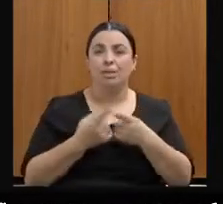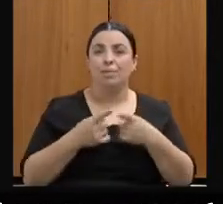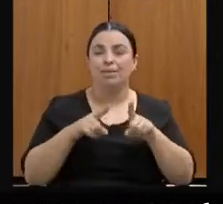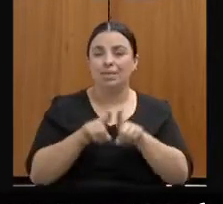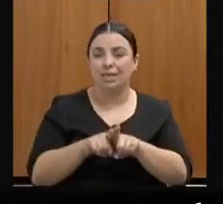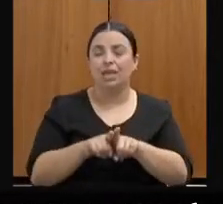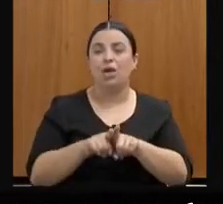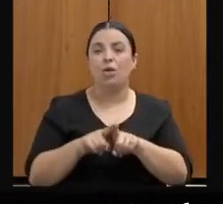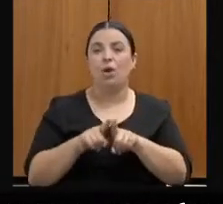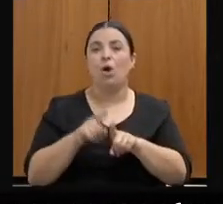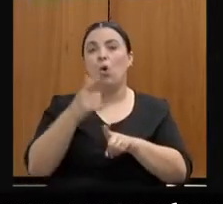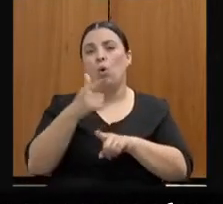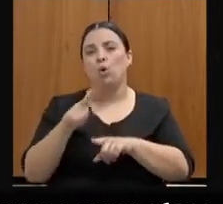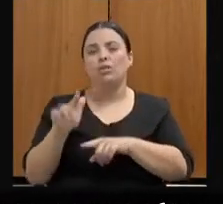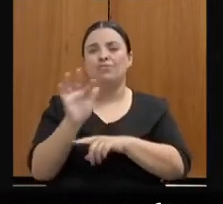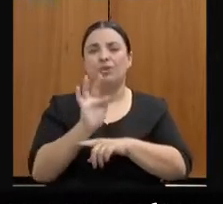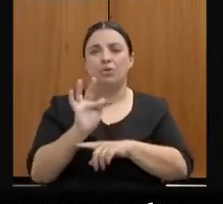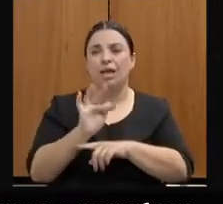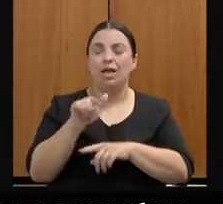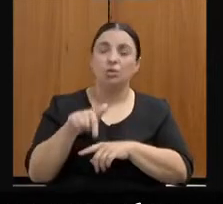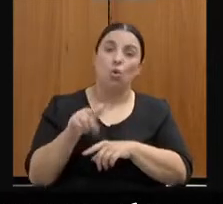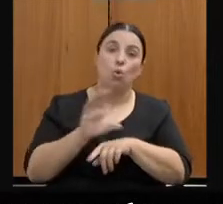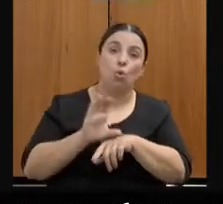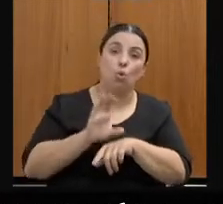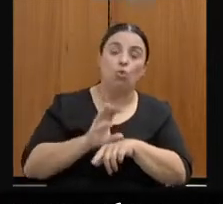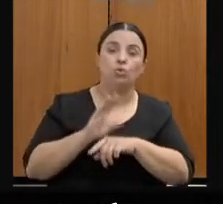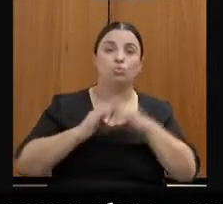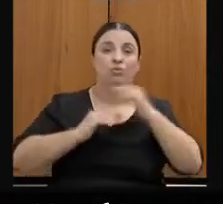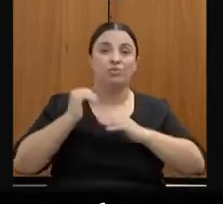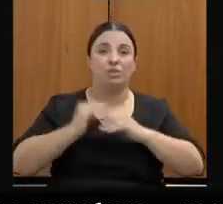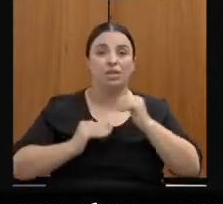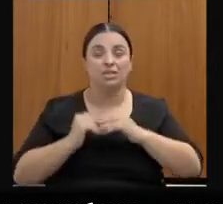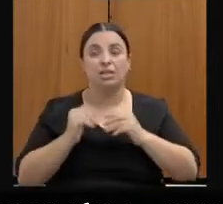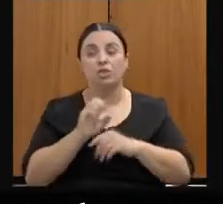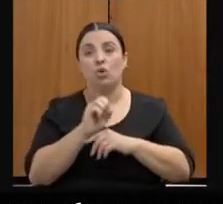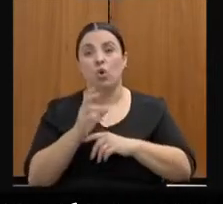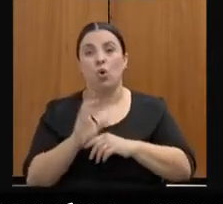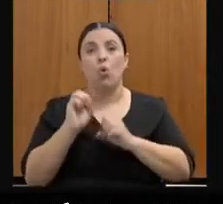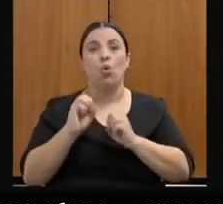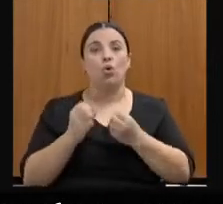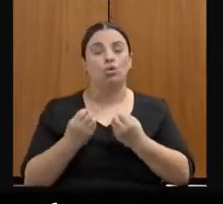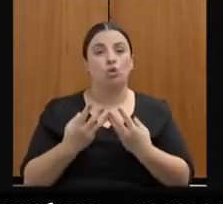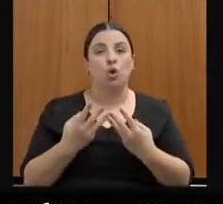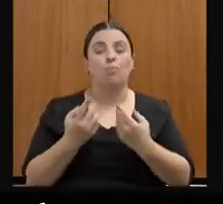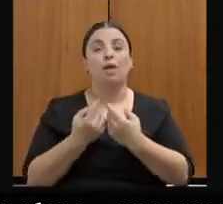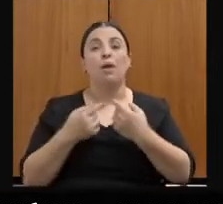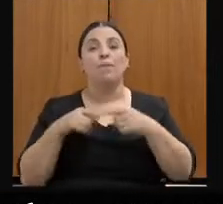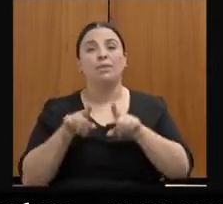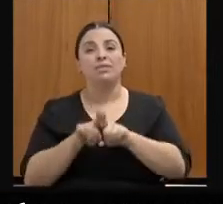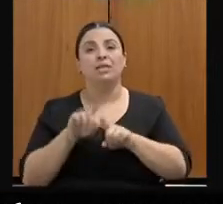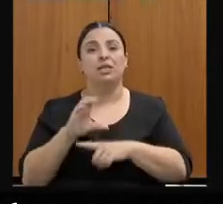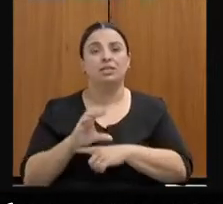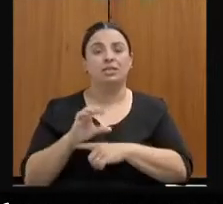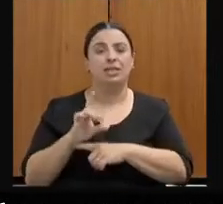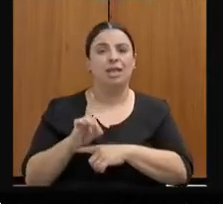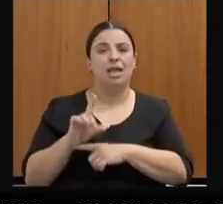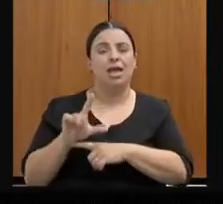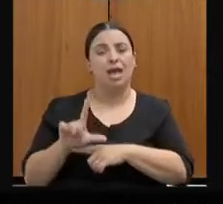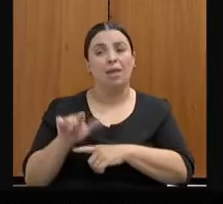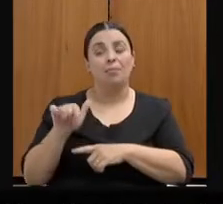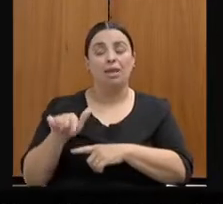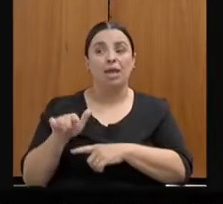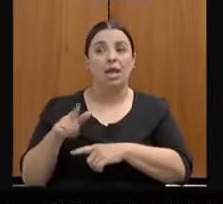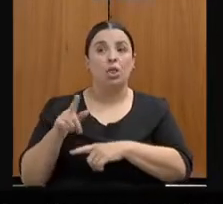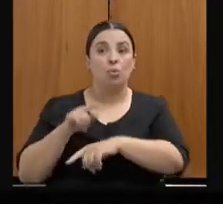cursos profissionalizantes ou workshops. A parceria também da CDL com a CEDESI, para que essa mulher possa, durante